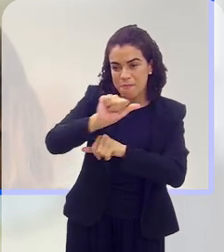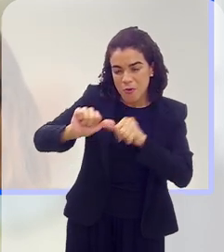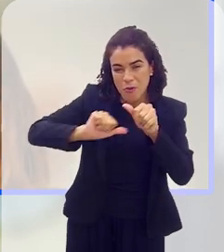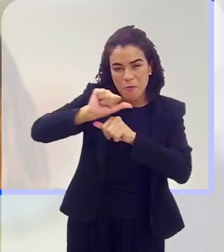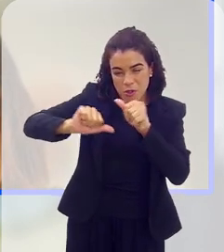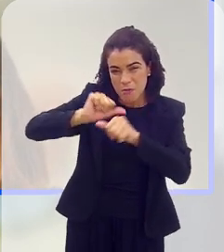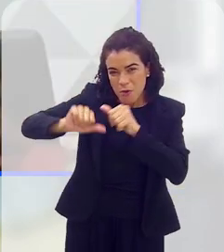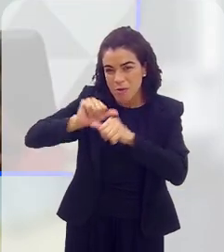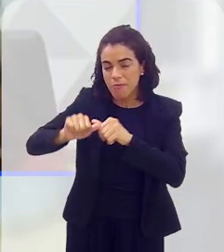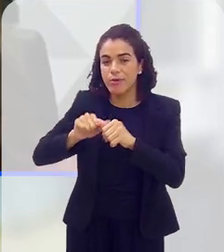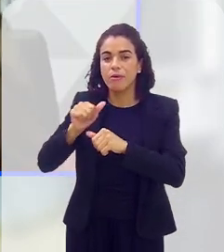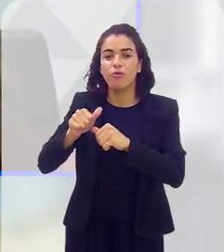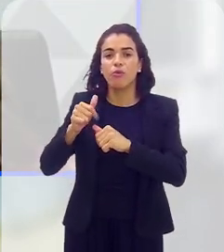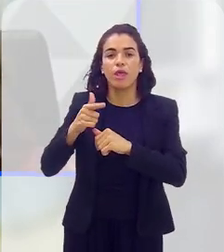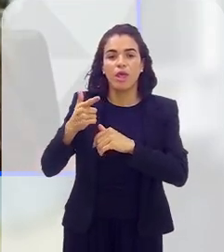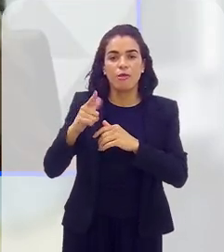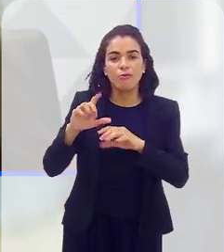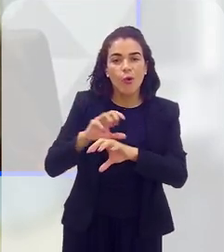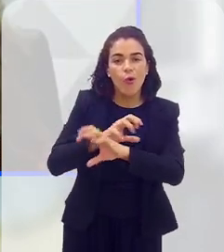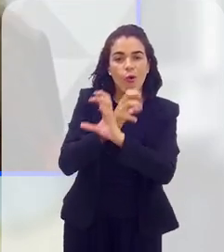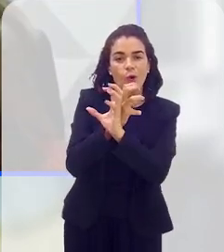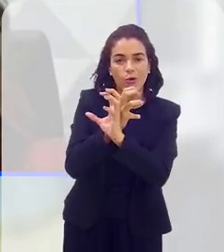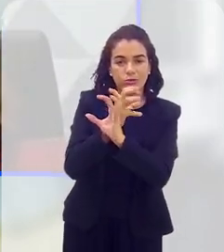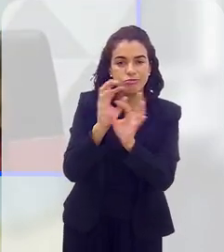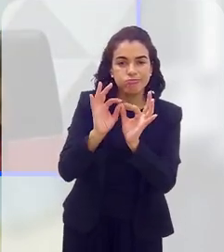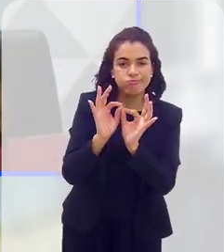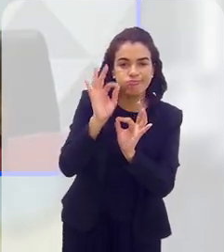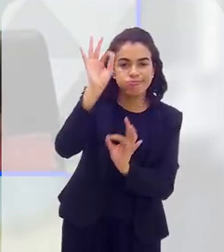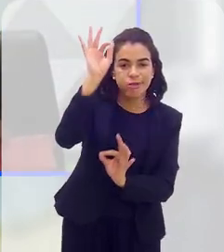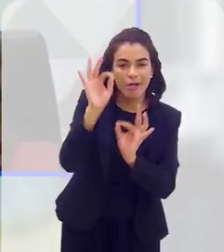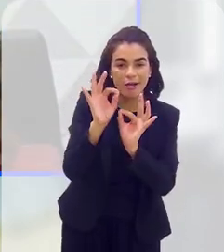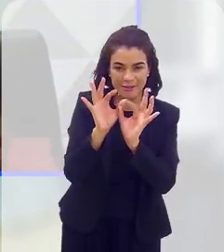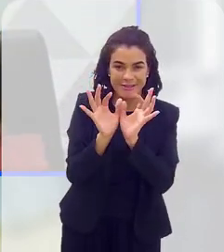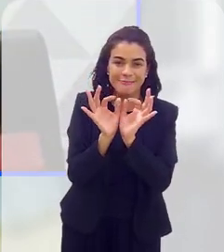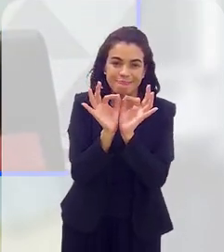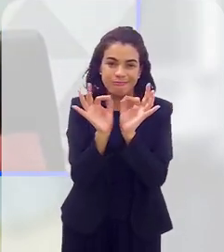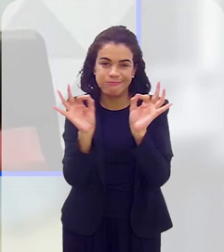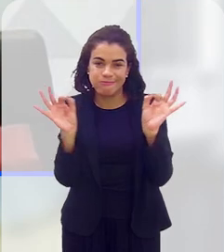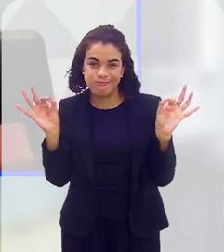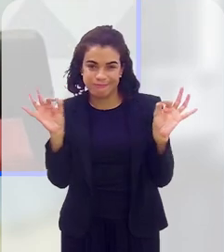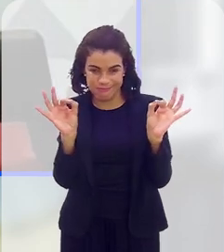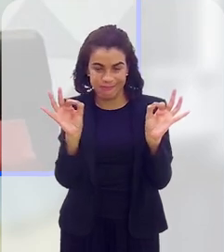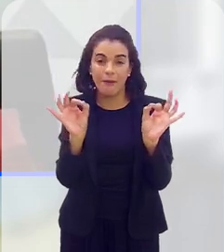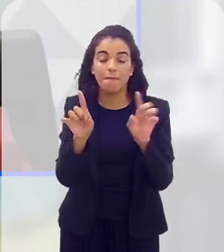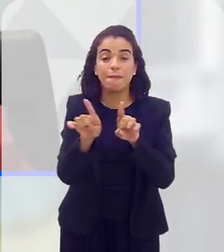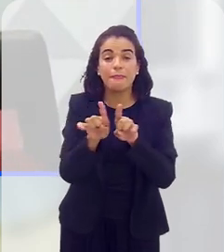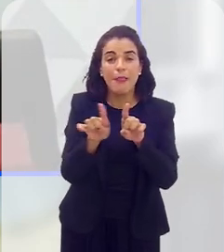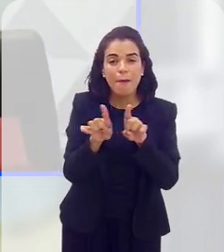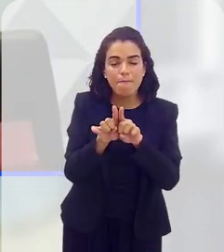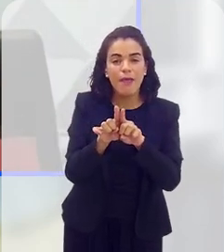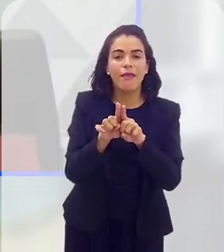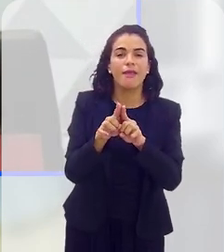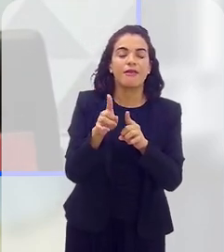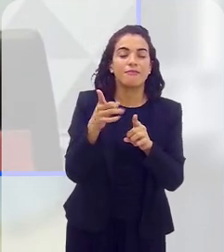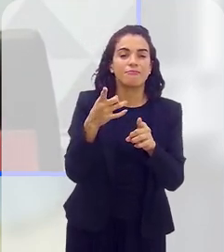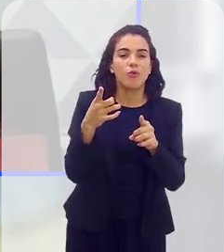a uma mudança no crescimento desses ossos lineares, e isso vai levar a uma maior